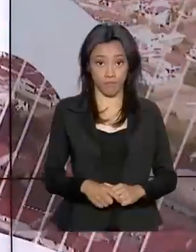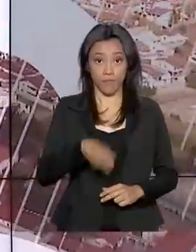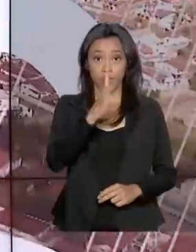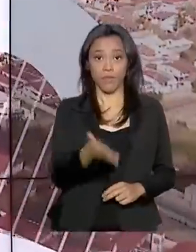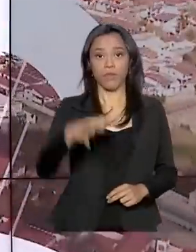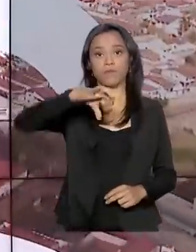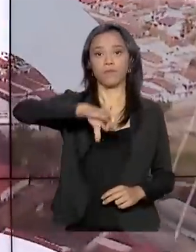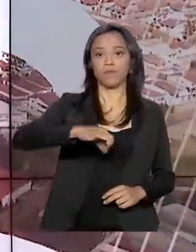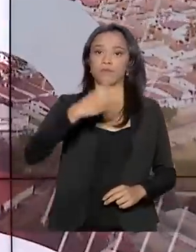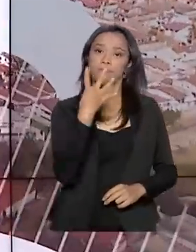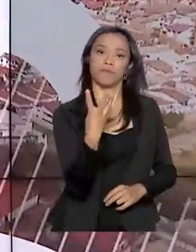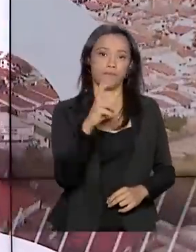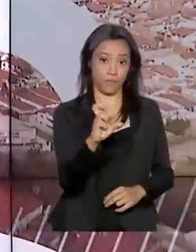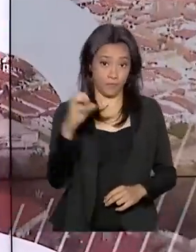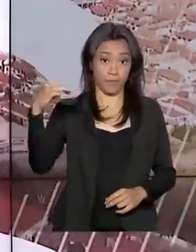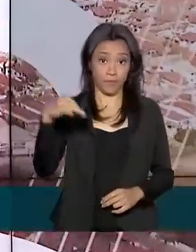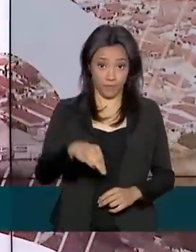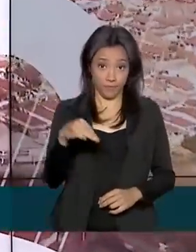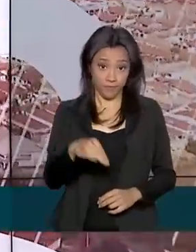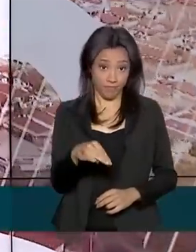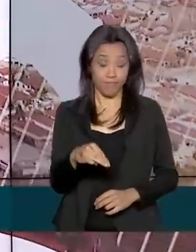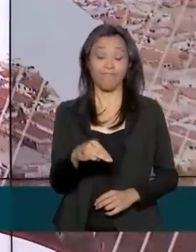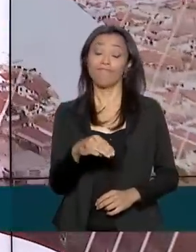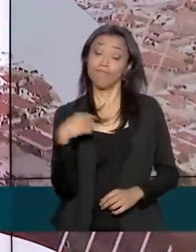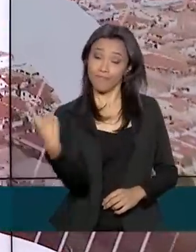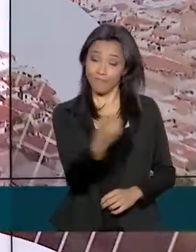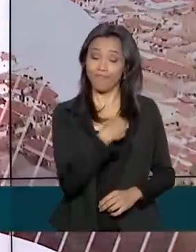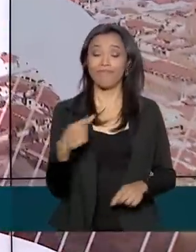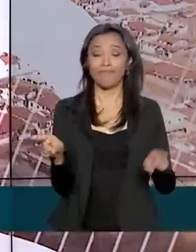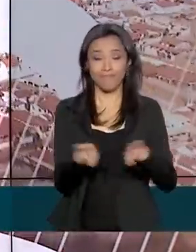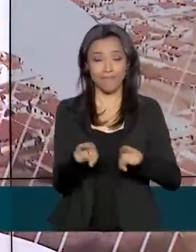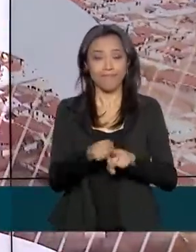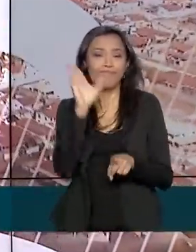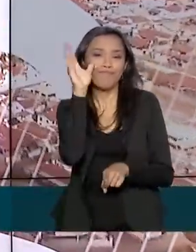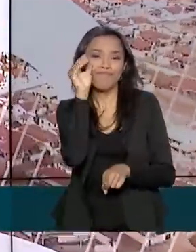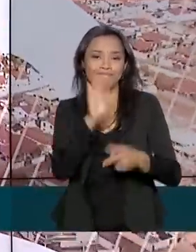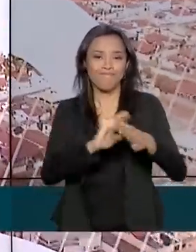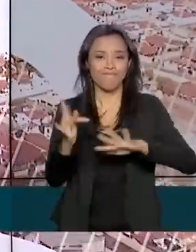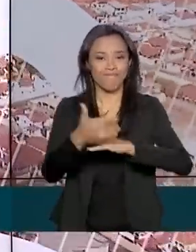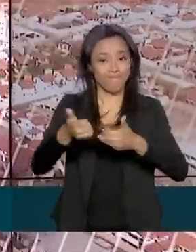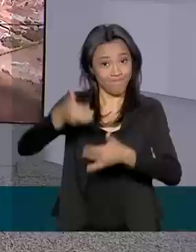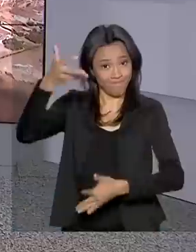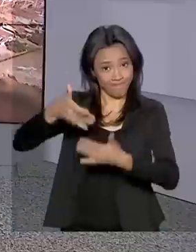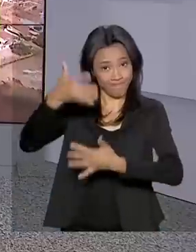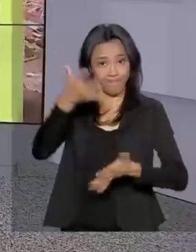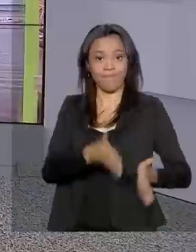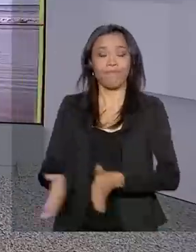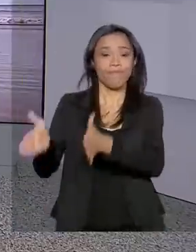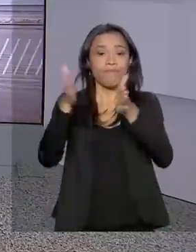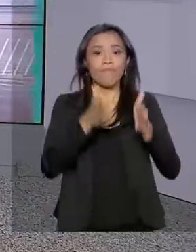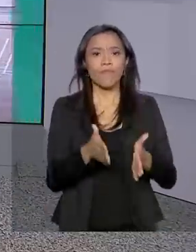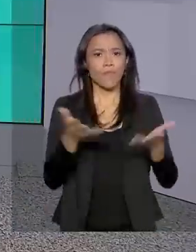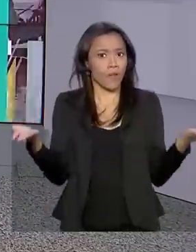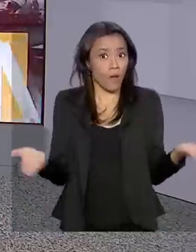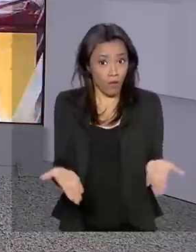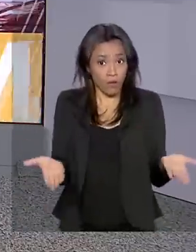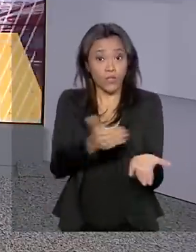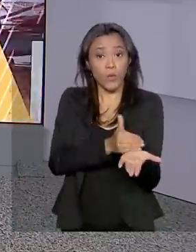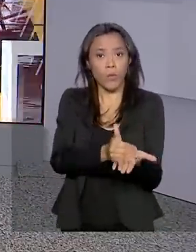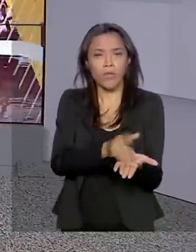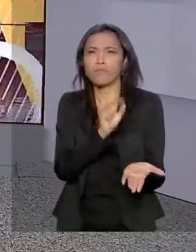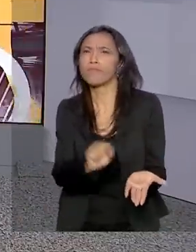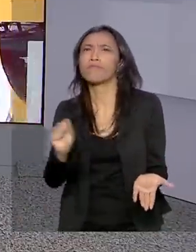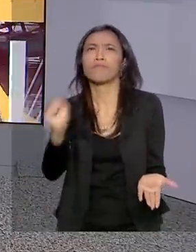São 9 horas e 45 minutos, estamos ao vivo também pelas redes sociais. Começa hoje em